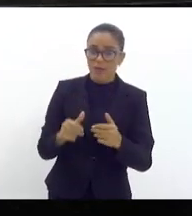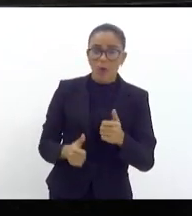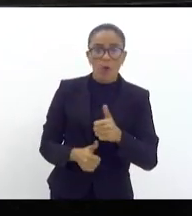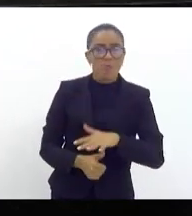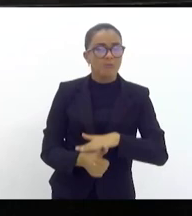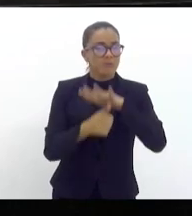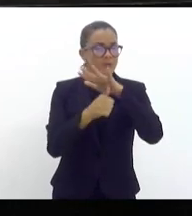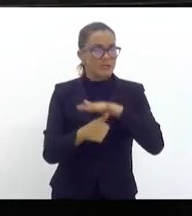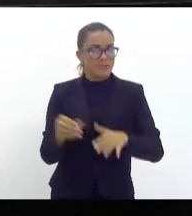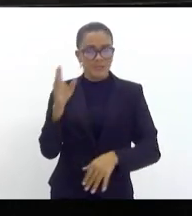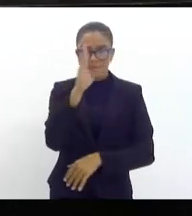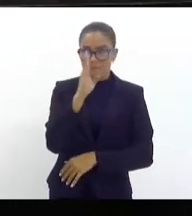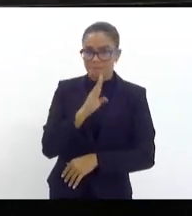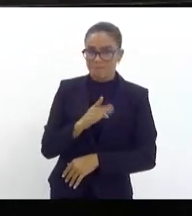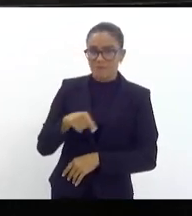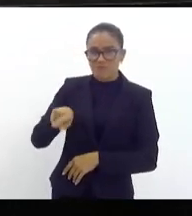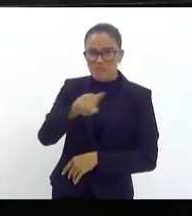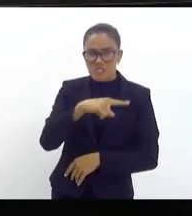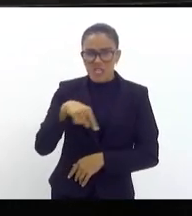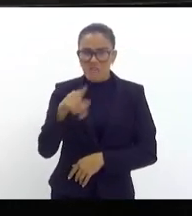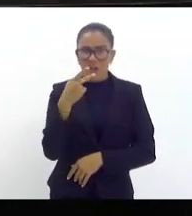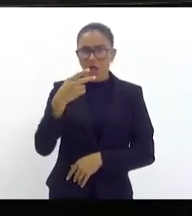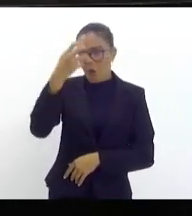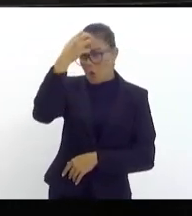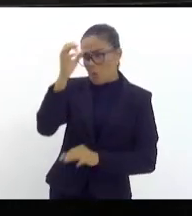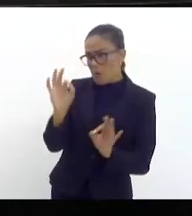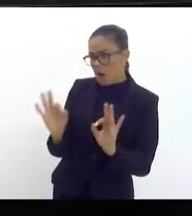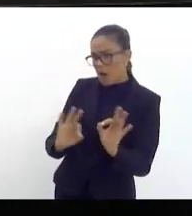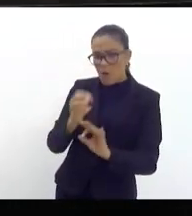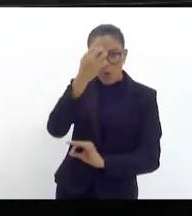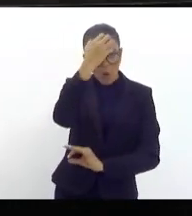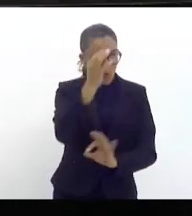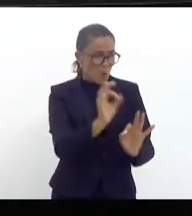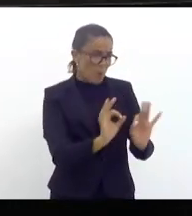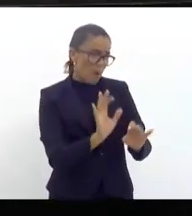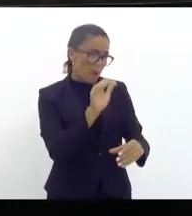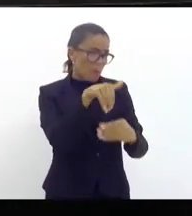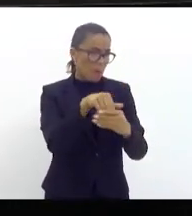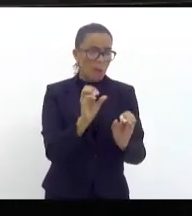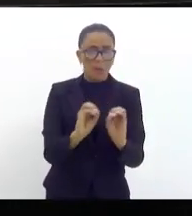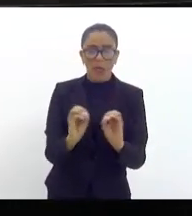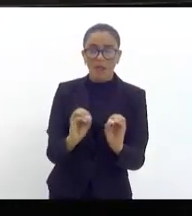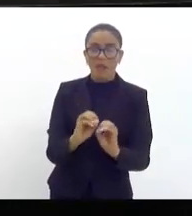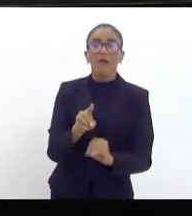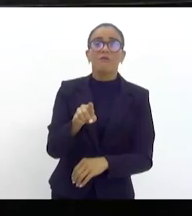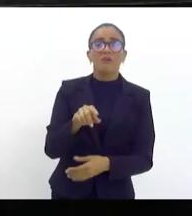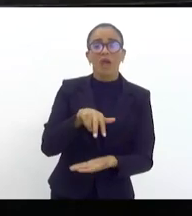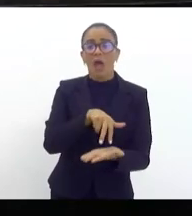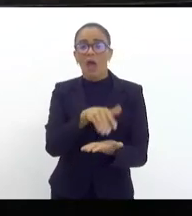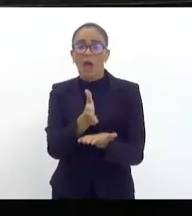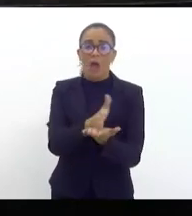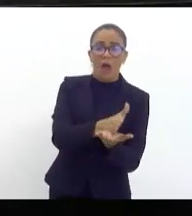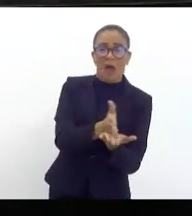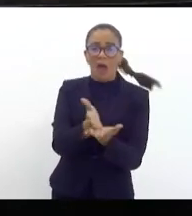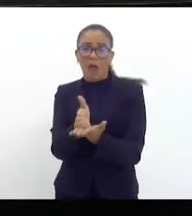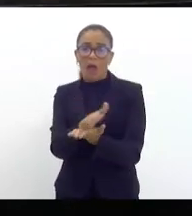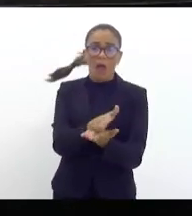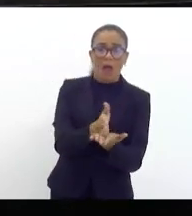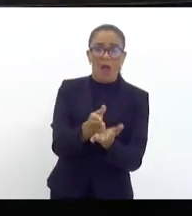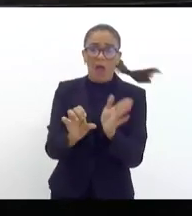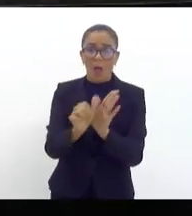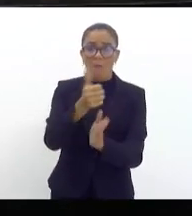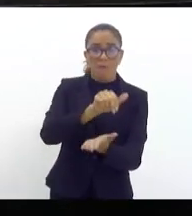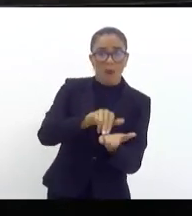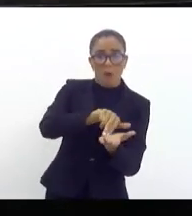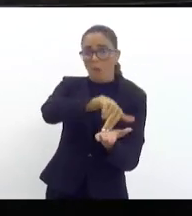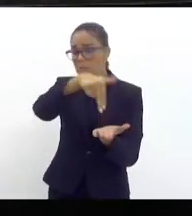país. E você, isentão, que se diz não ter culpa, não carrega a sua culpa que eu não vou ter em nada, o que fica em cima do muro é o primeiro a cair.